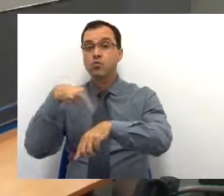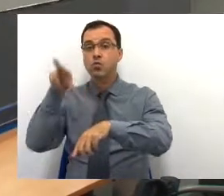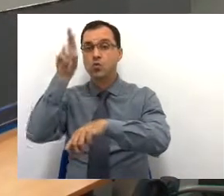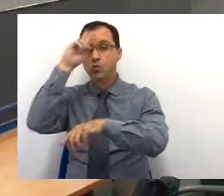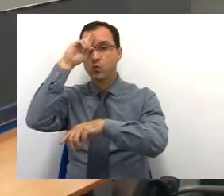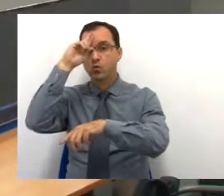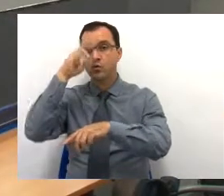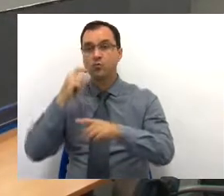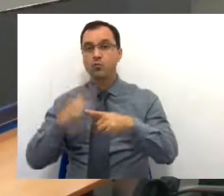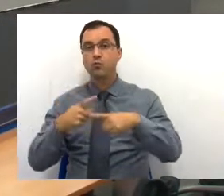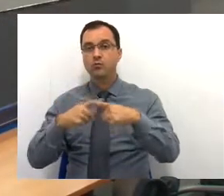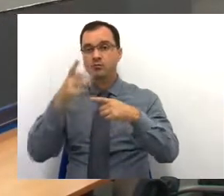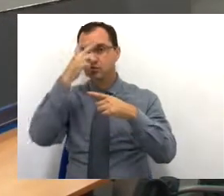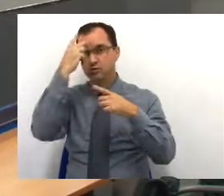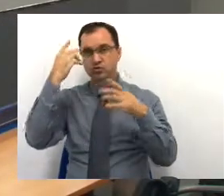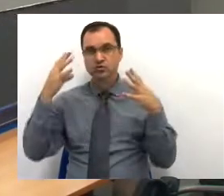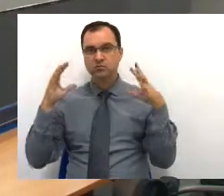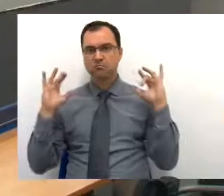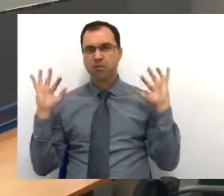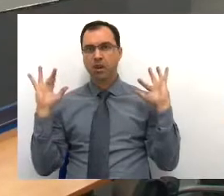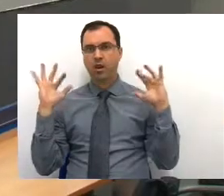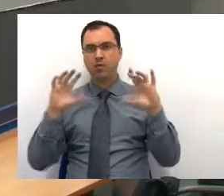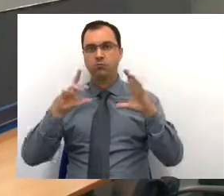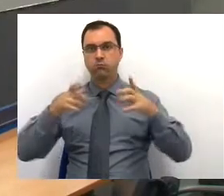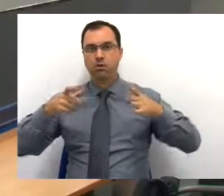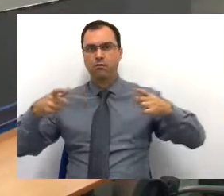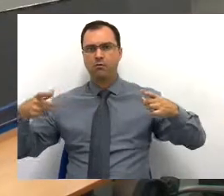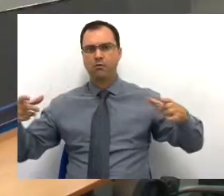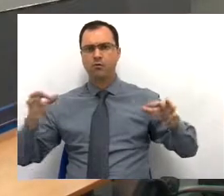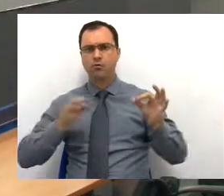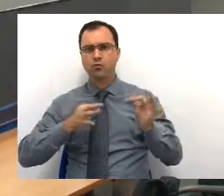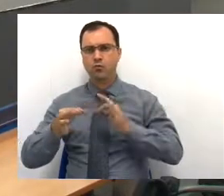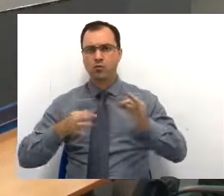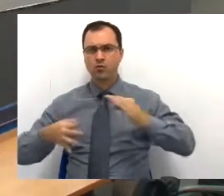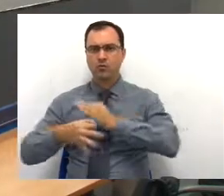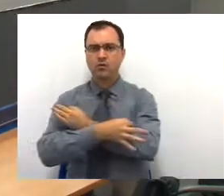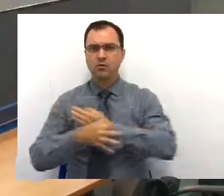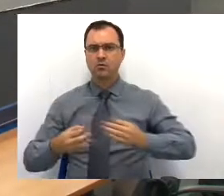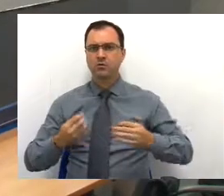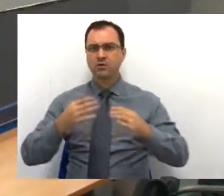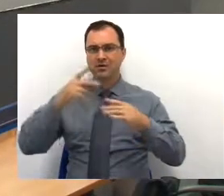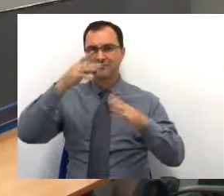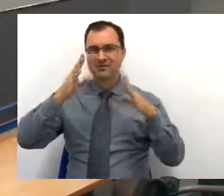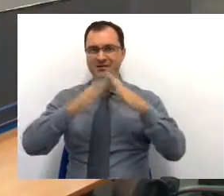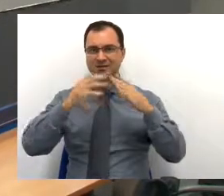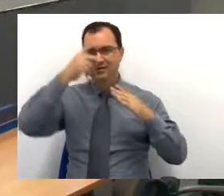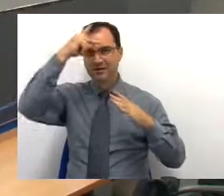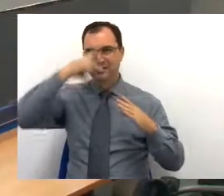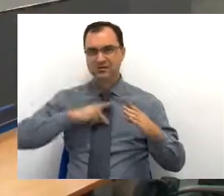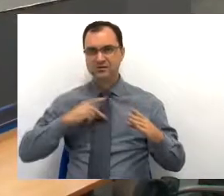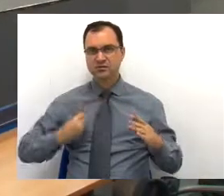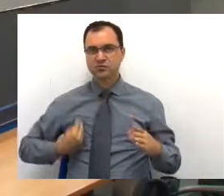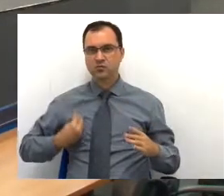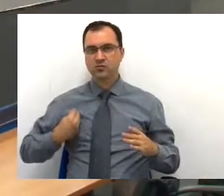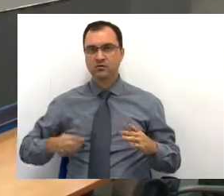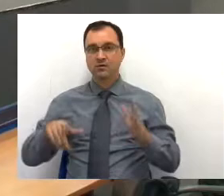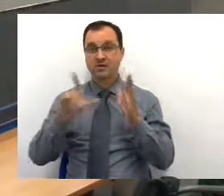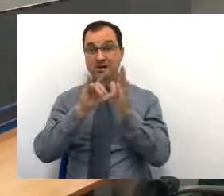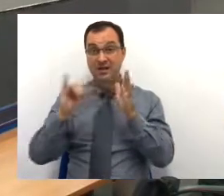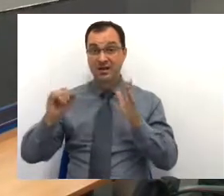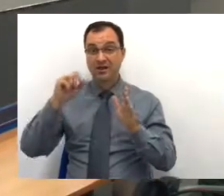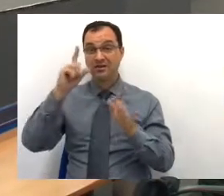populacional dos projetos Minha Casa Minha Vida, em respeito à lei 10